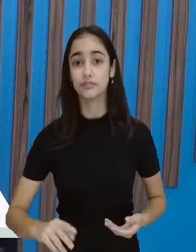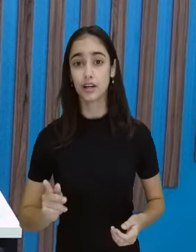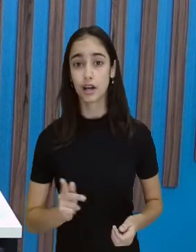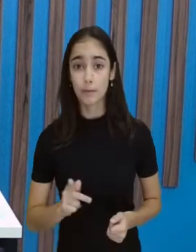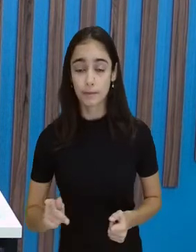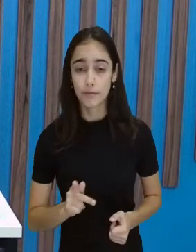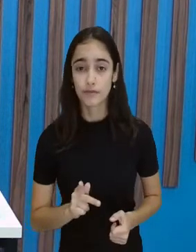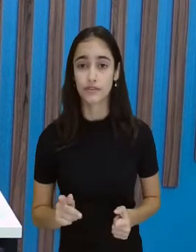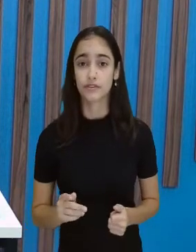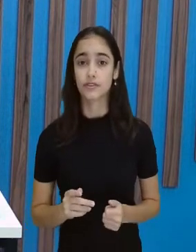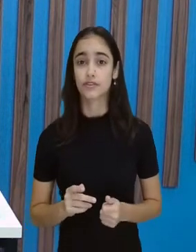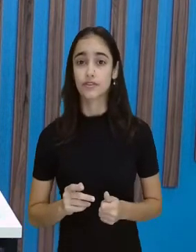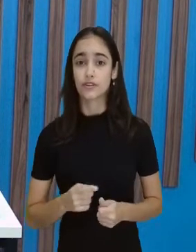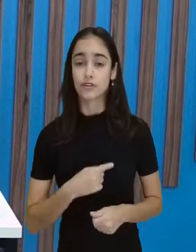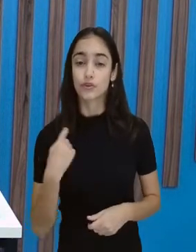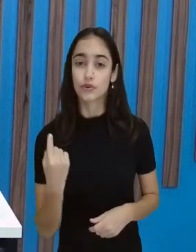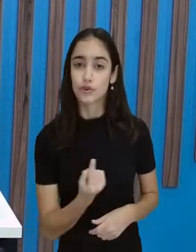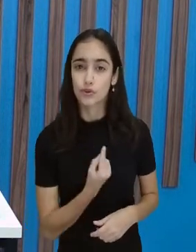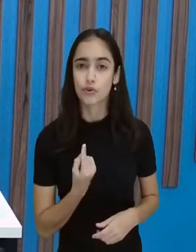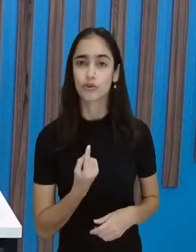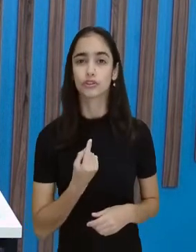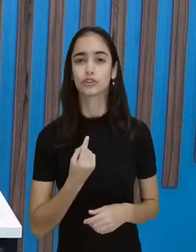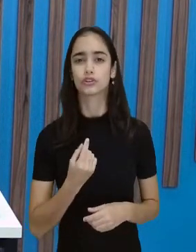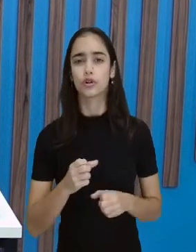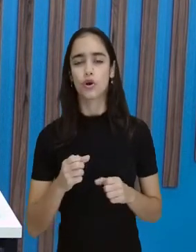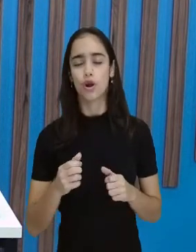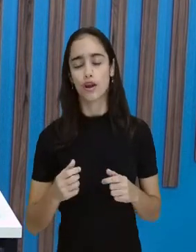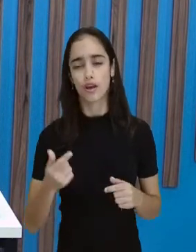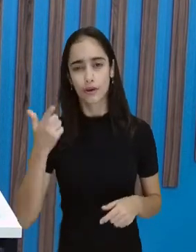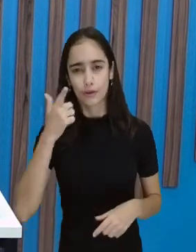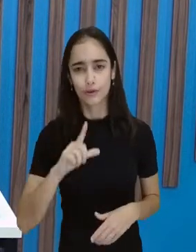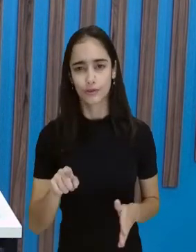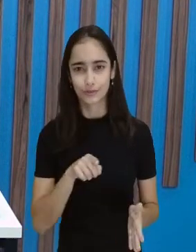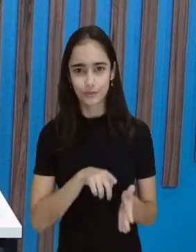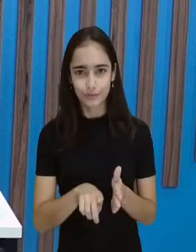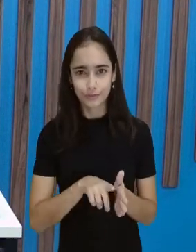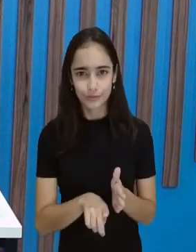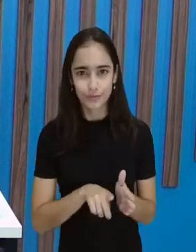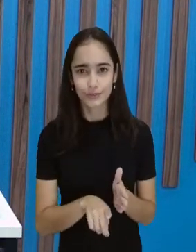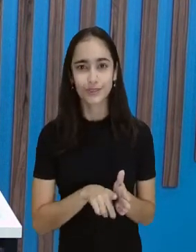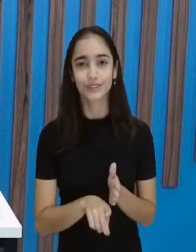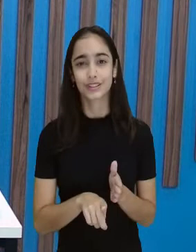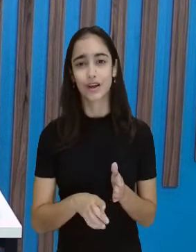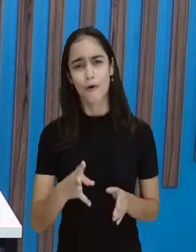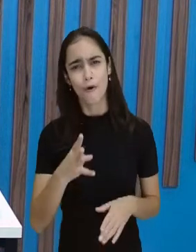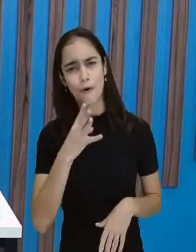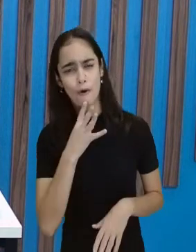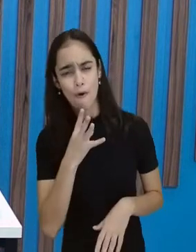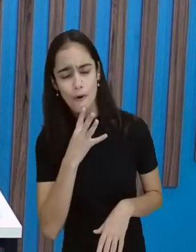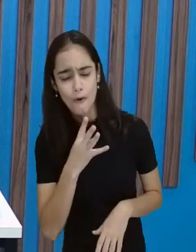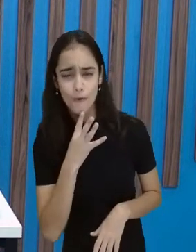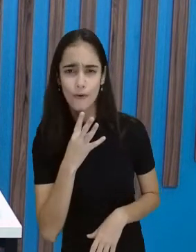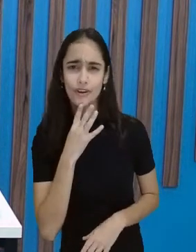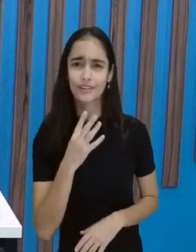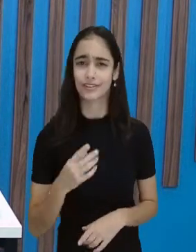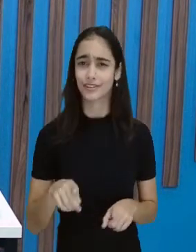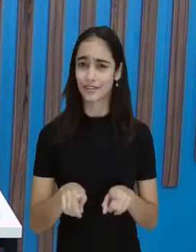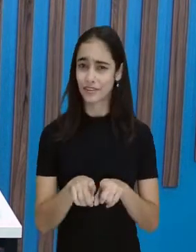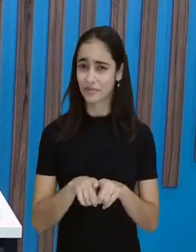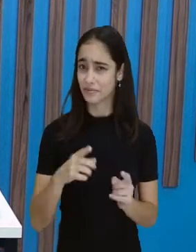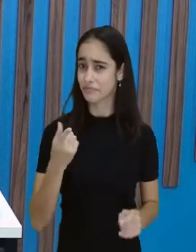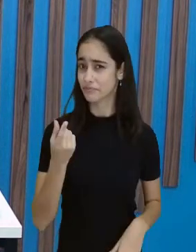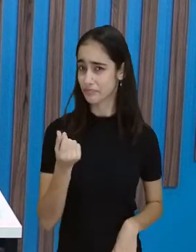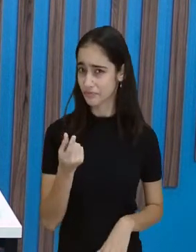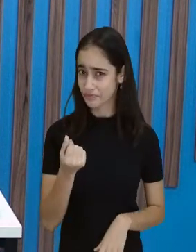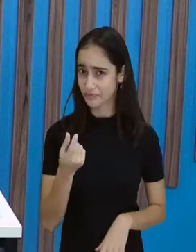Você pesquisa, conhece as cédulas e as moedas do sistema monetário e ainda vai aprendendo e ajudando a sua